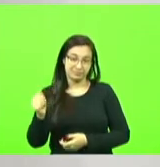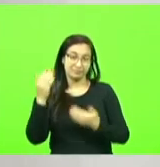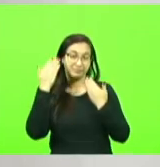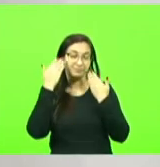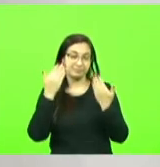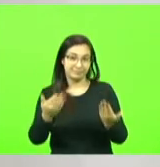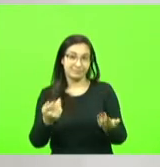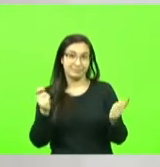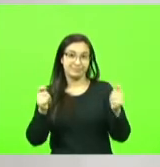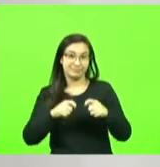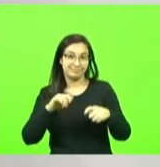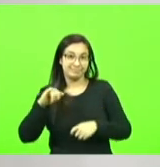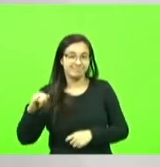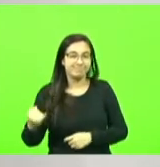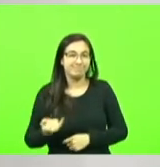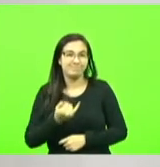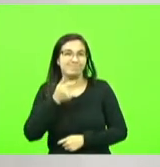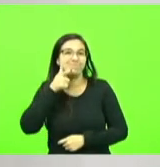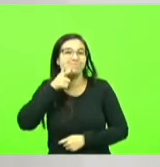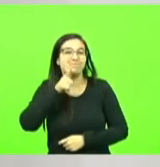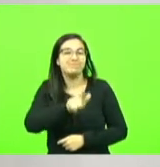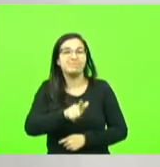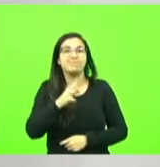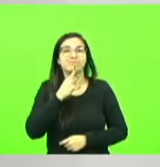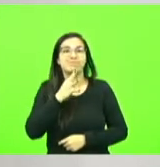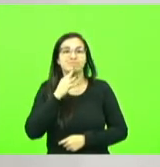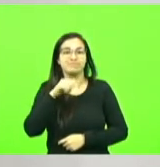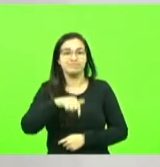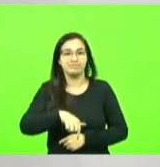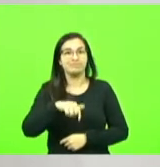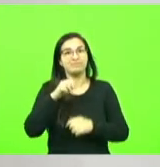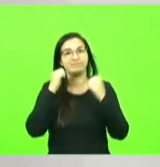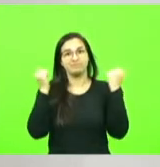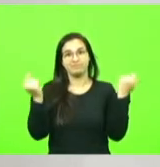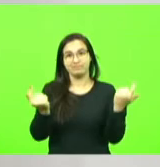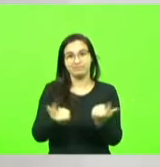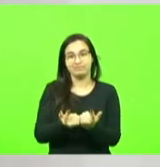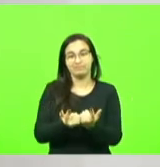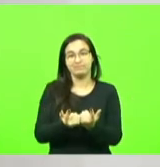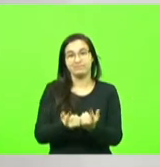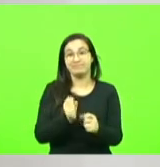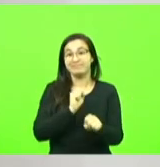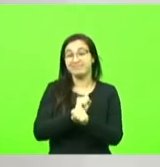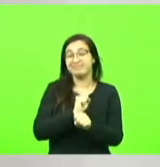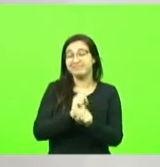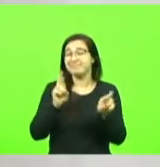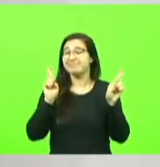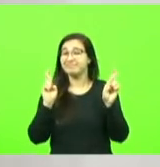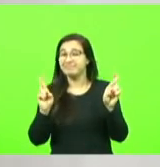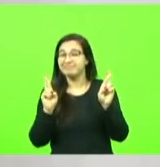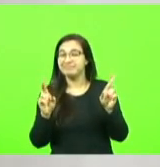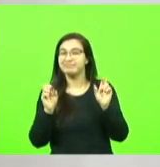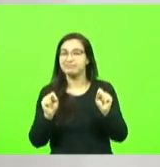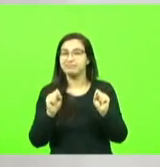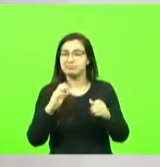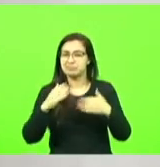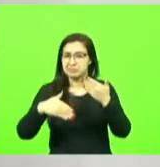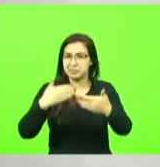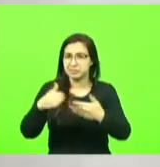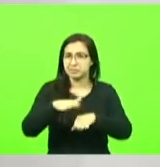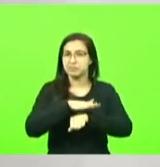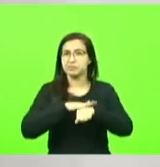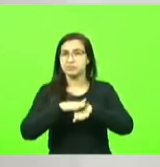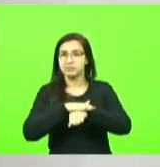oportunidade de conhecermos este parlamento e espero que possamos conversar pessoalmente aqui